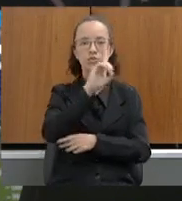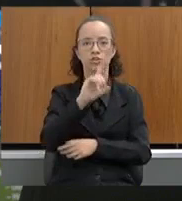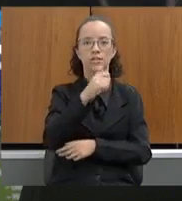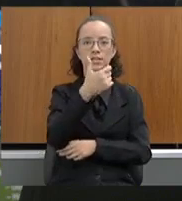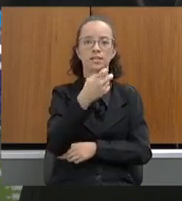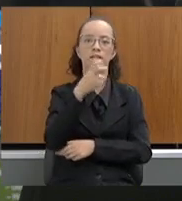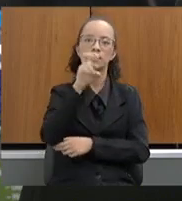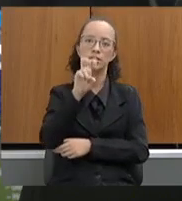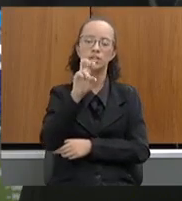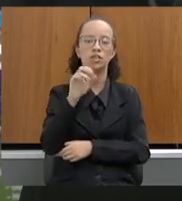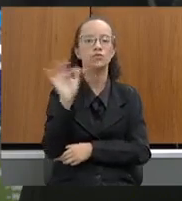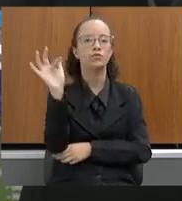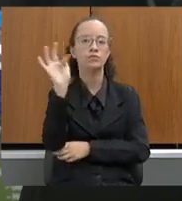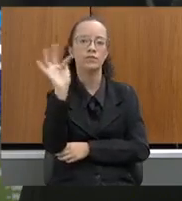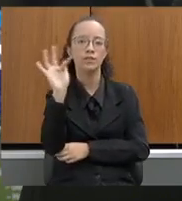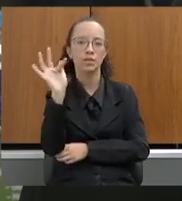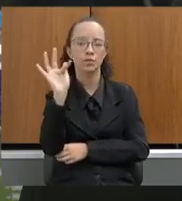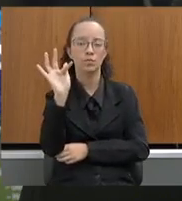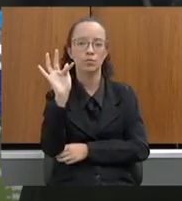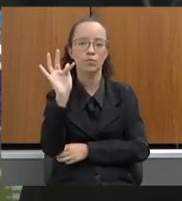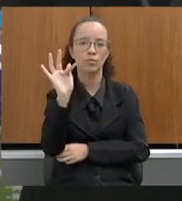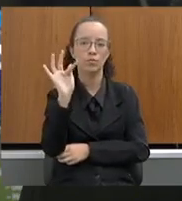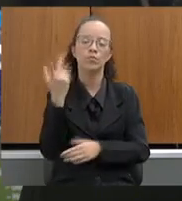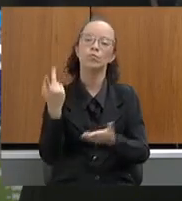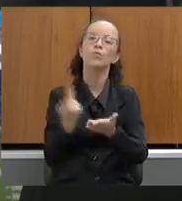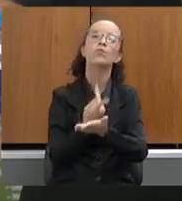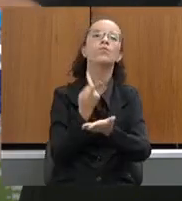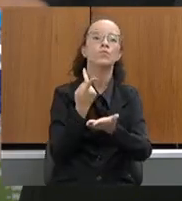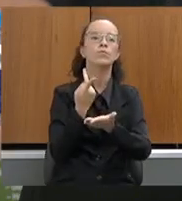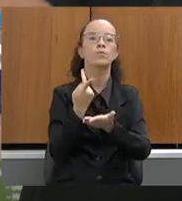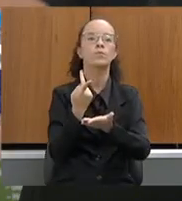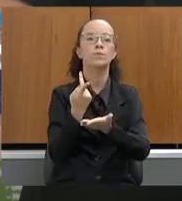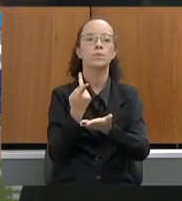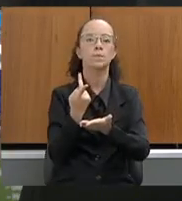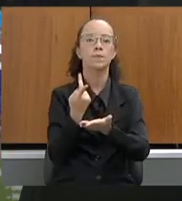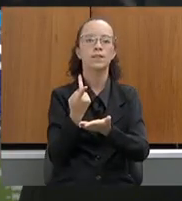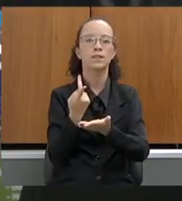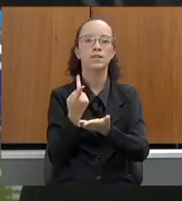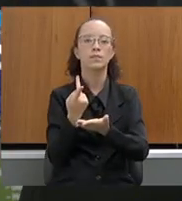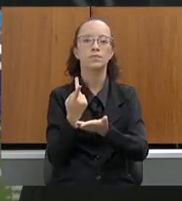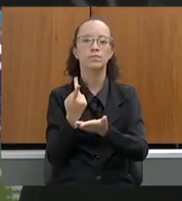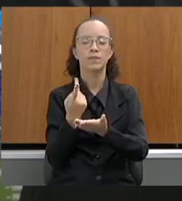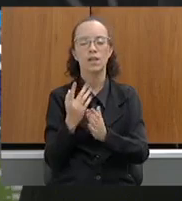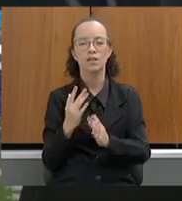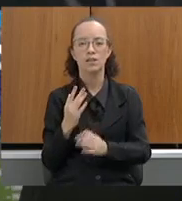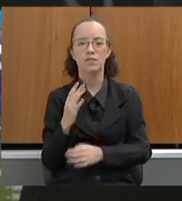2002, ocasião em que realizou vistoria junto à FLEURES Global Mineração.